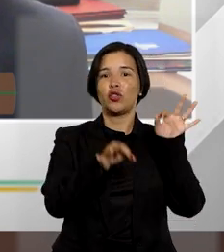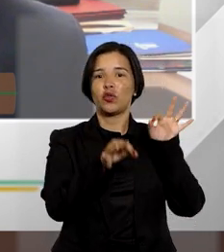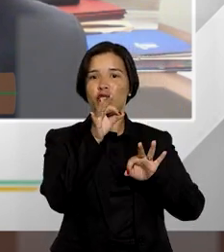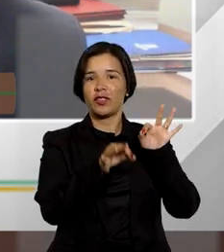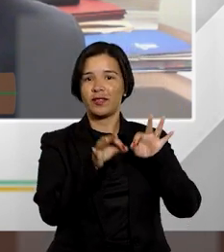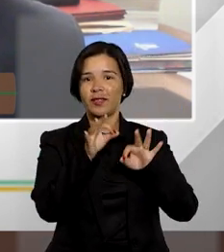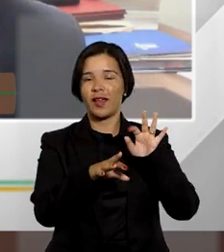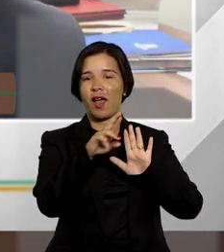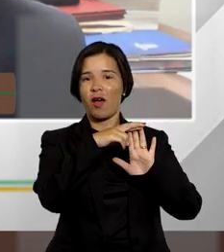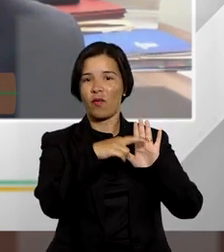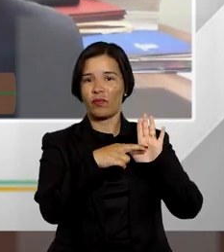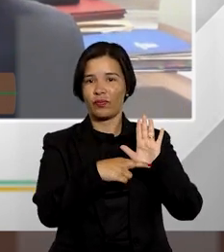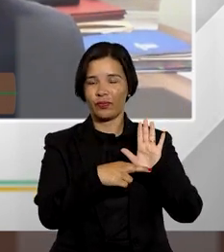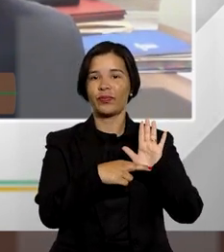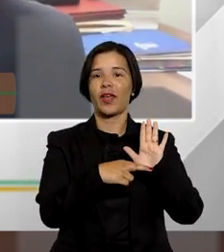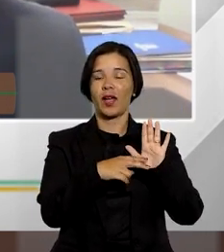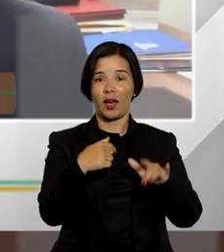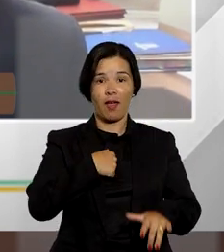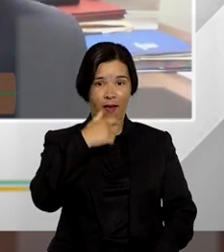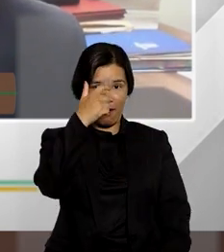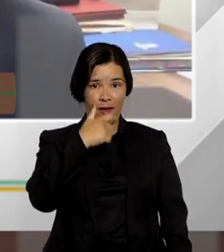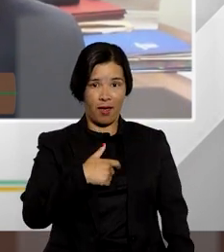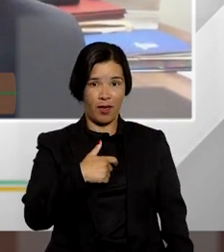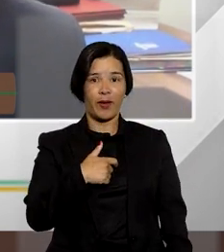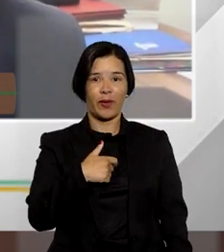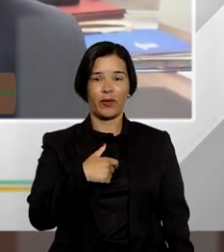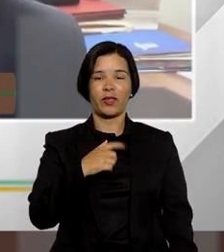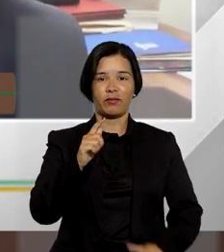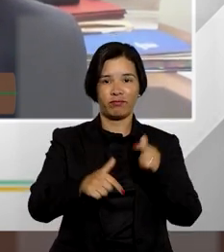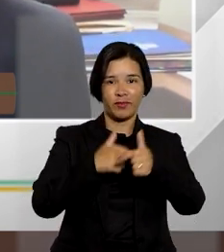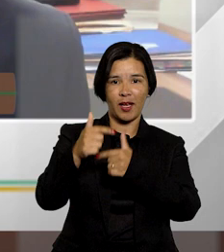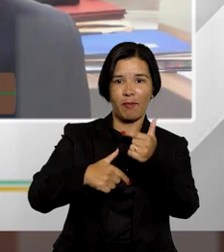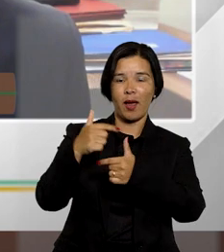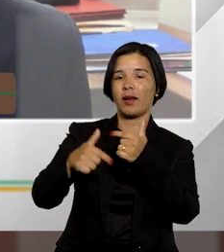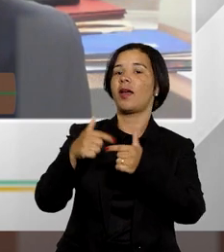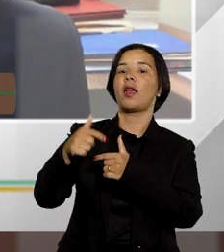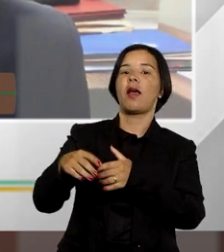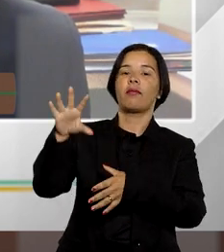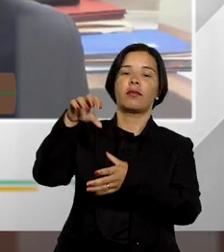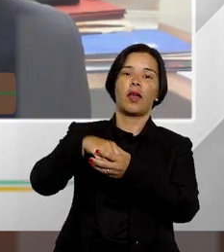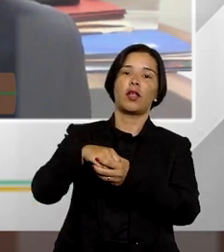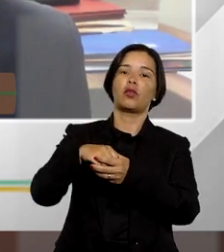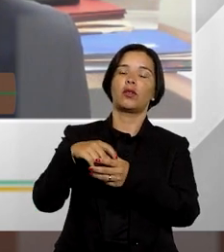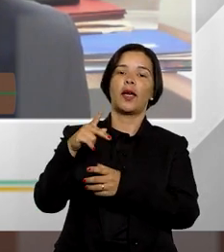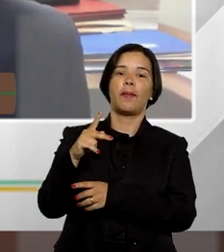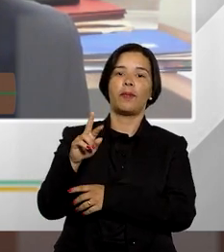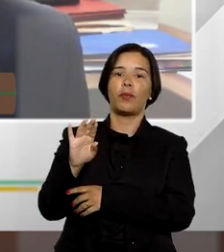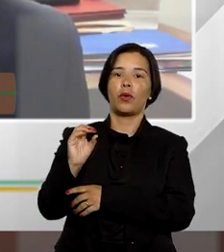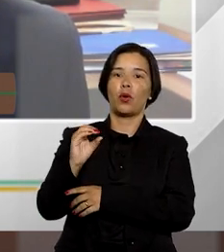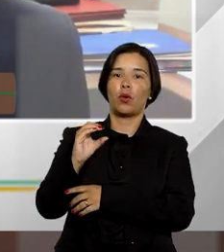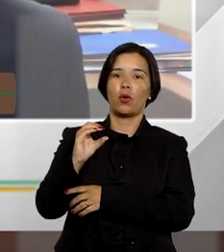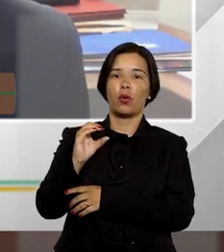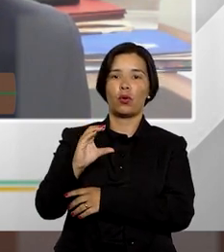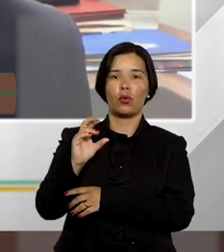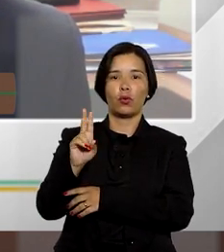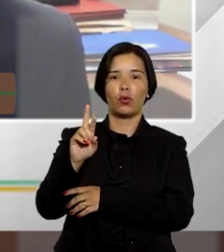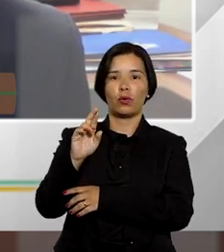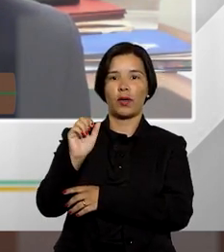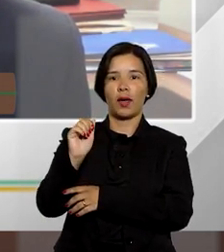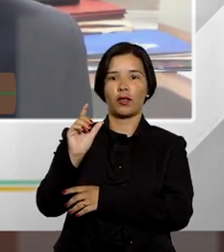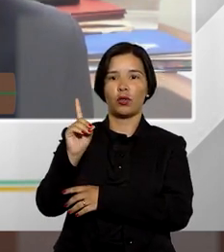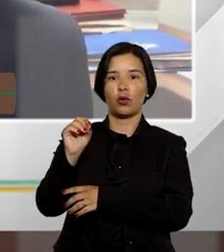da regra, eu, aqui tanto eu através da procuradoria e nossa procuradoria junto com o nosso vice-presidente